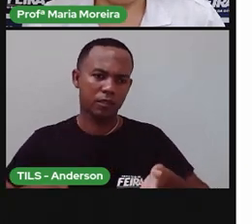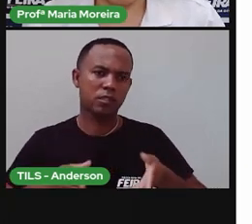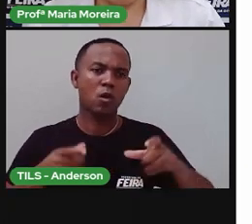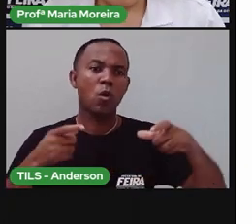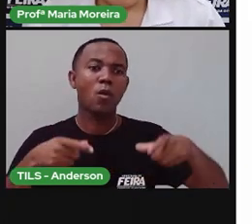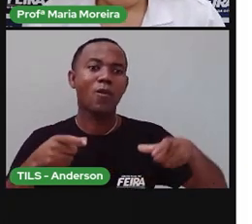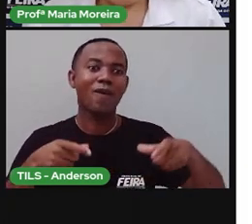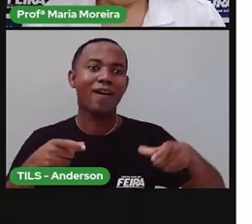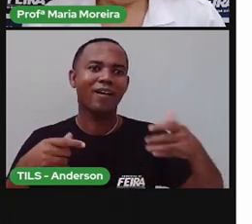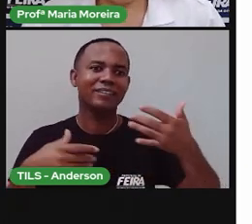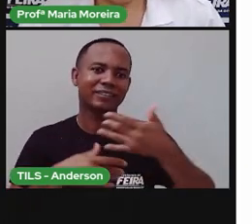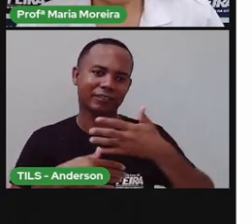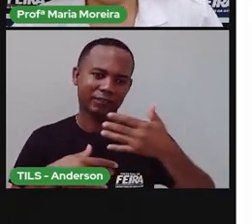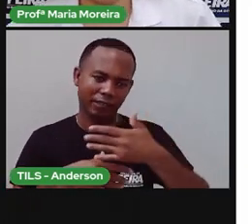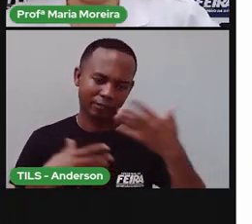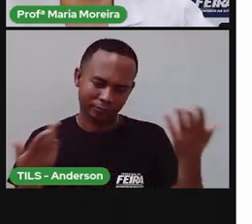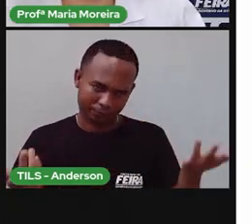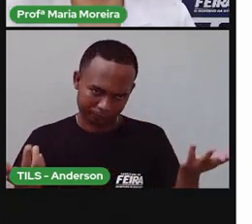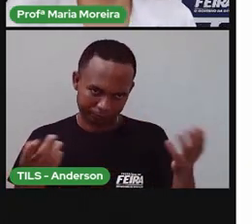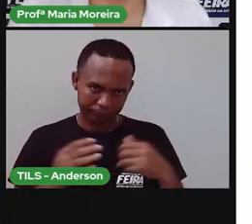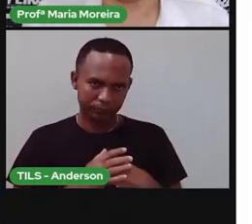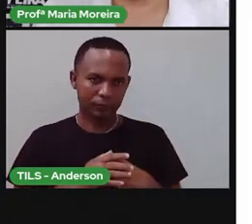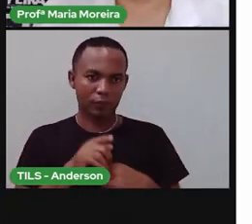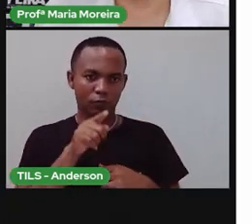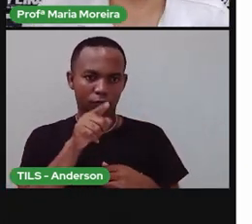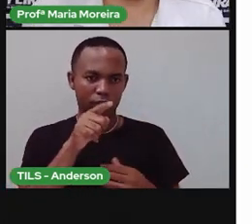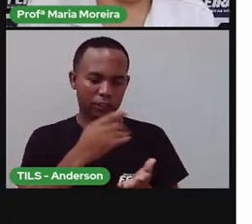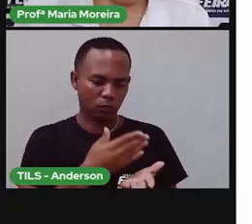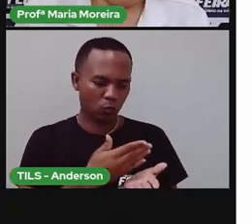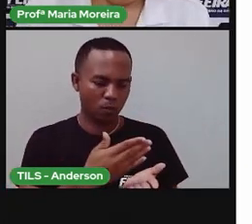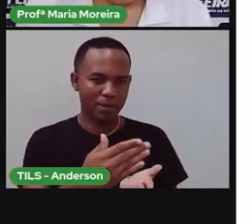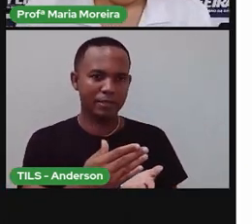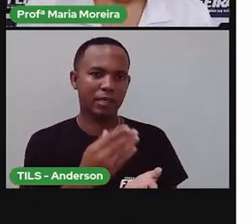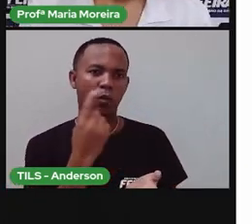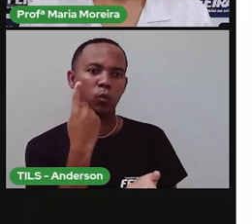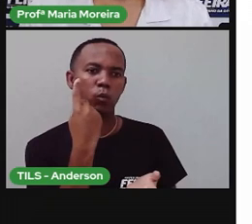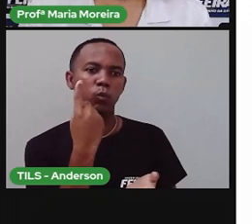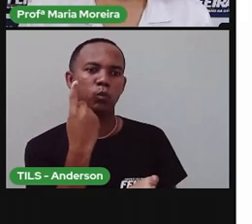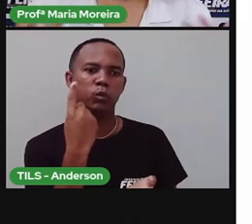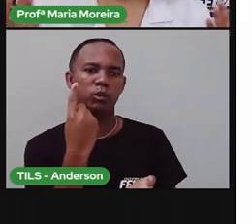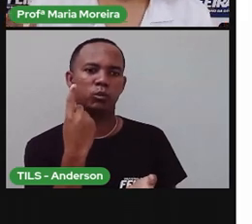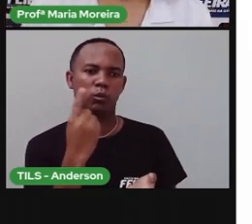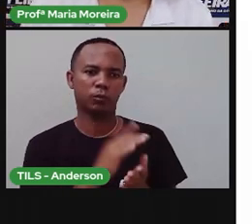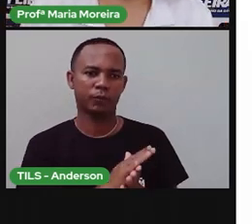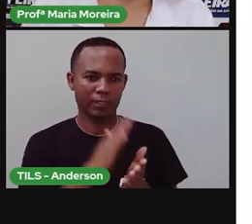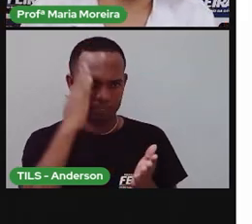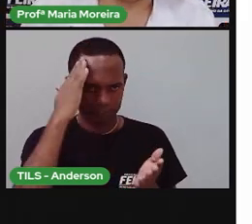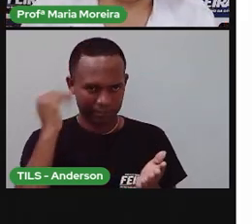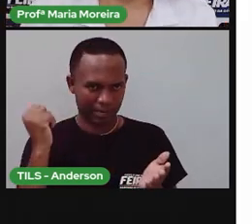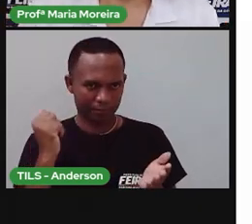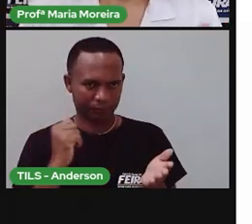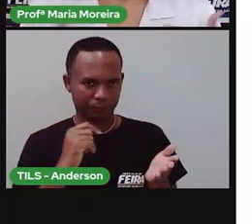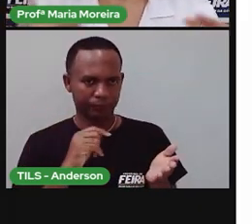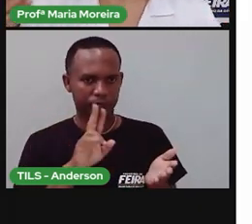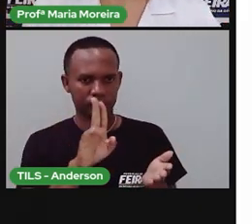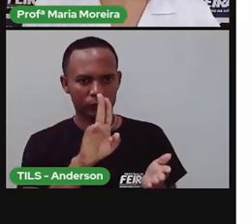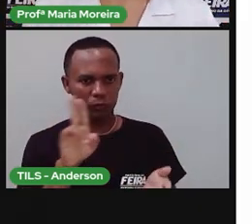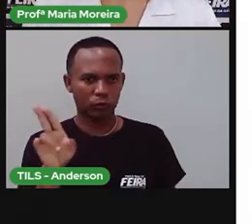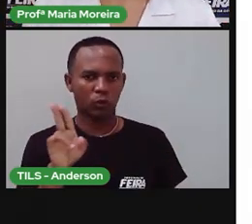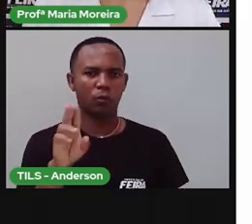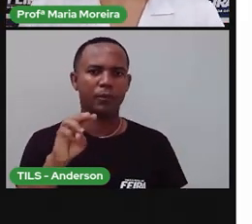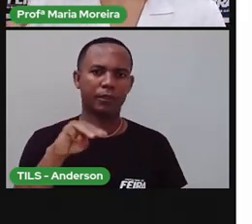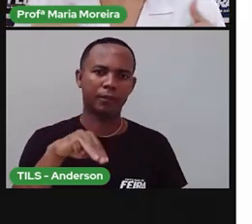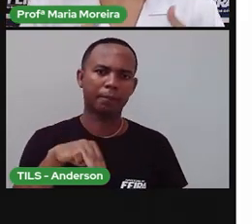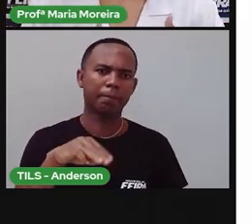onde você nasceu. E a partir daí, você começa a ser um ser único. Então, por que vocês sabem que o meu nome, Maria